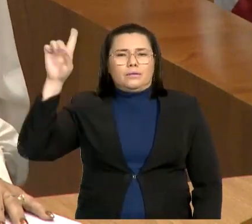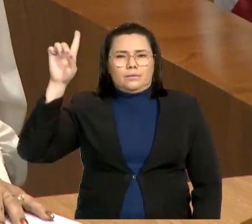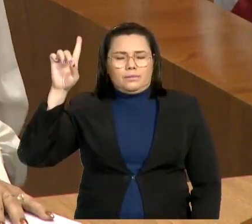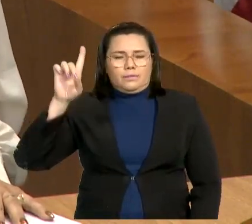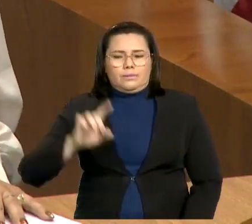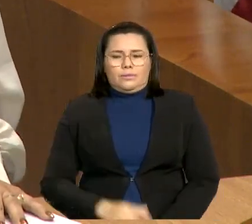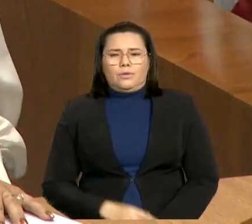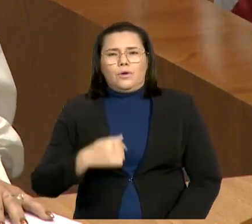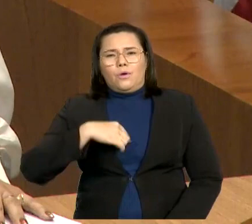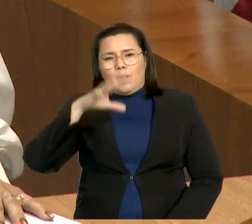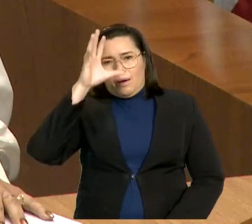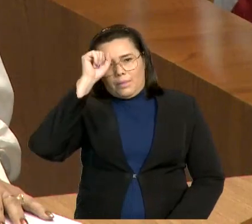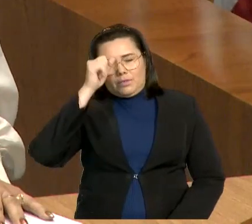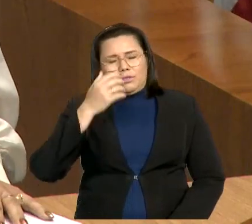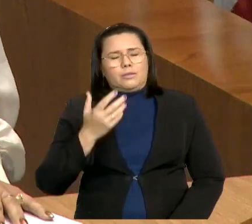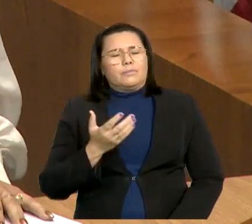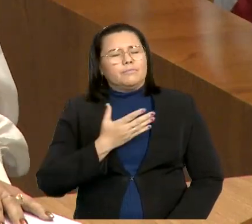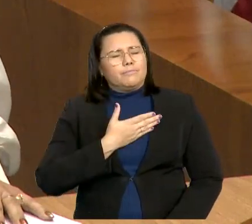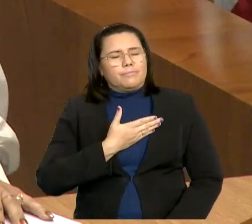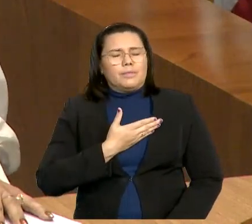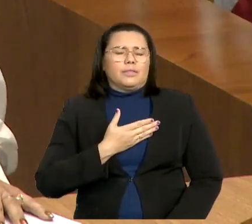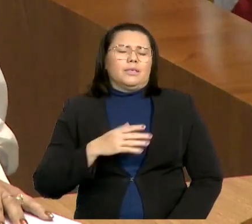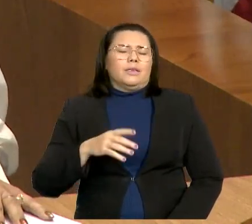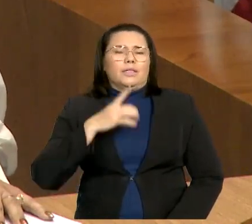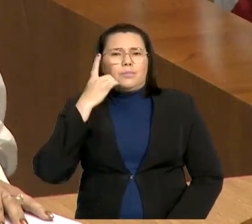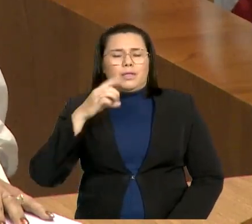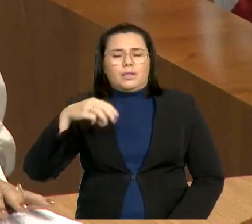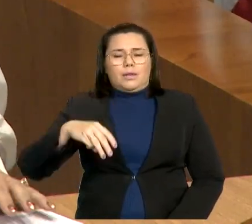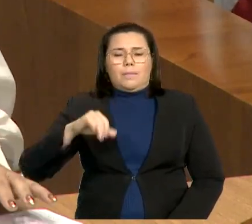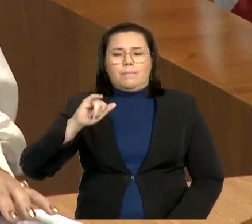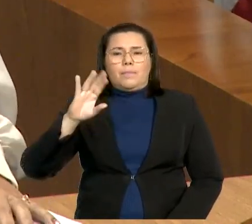aprendi com a minha colega Micalda Maceno, a Deus seja a glória.